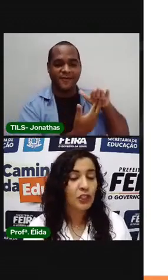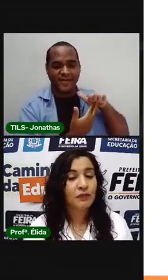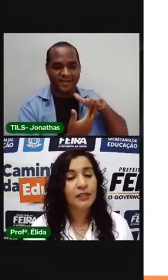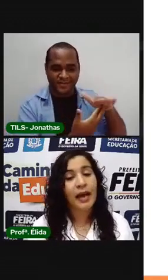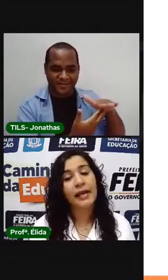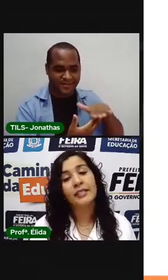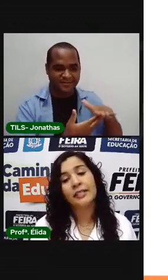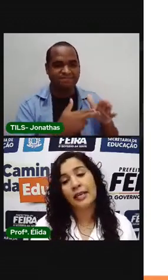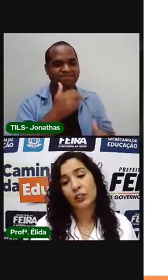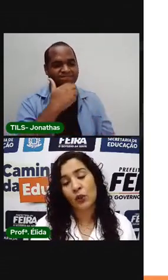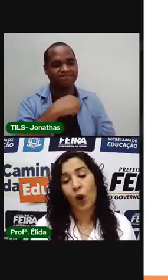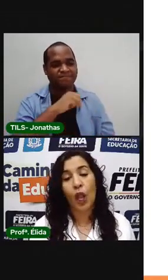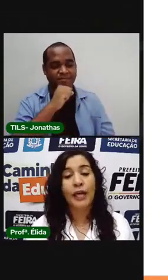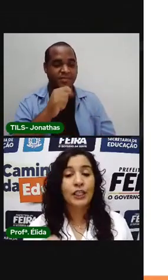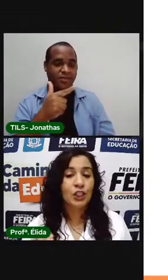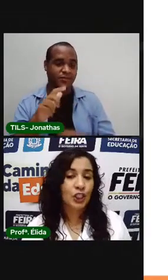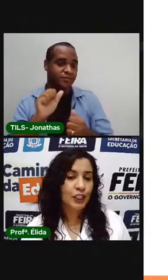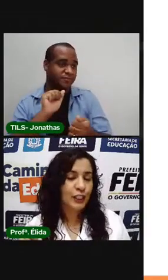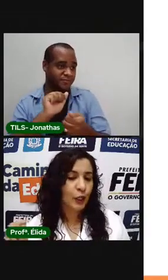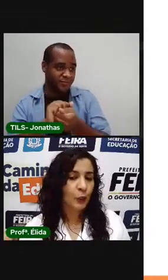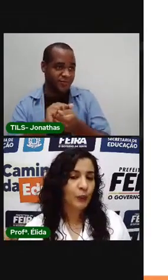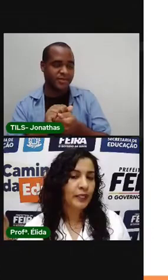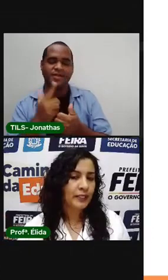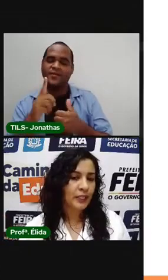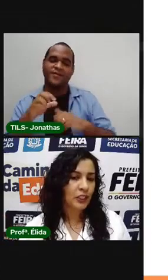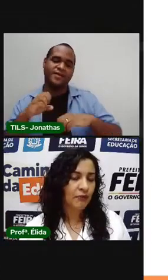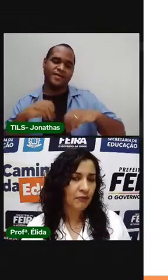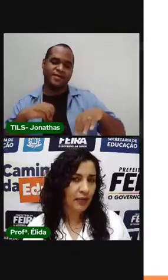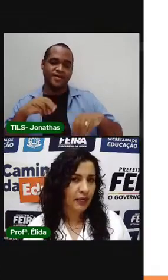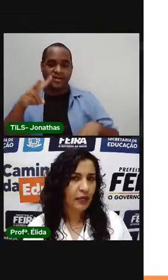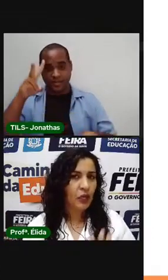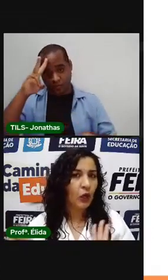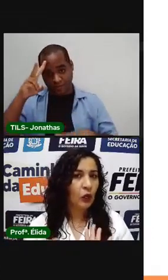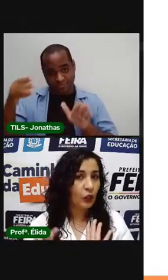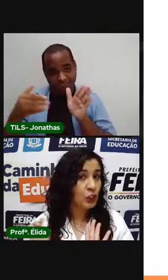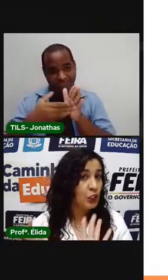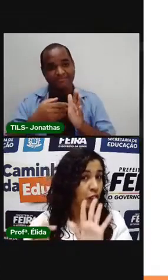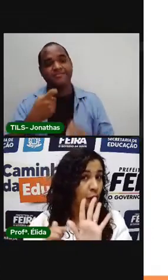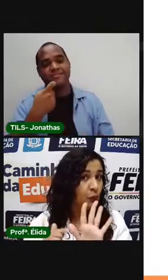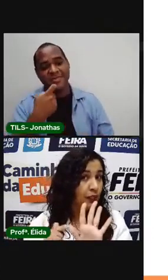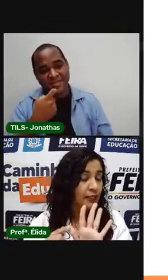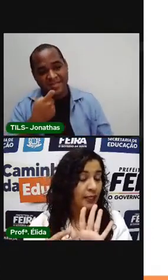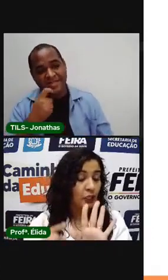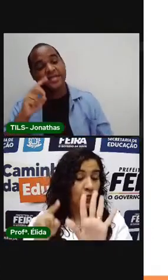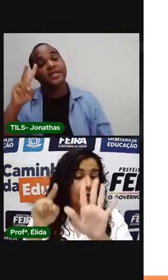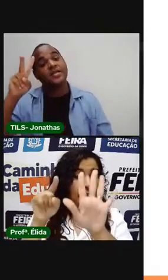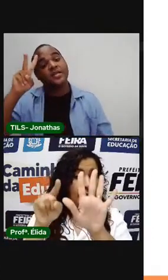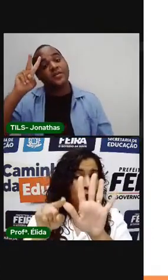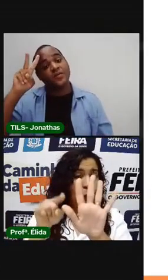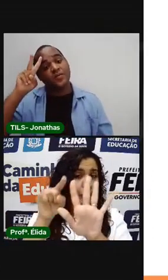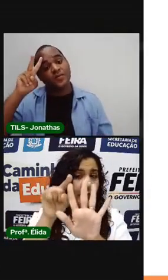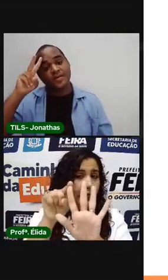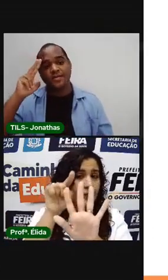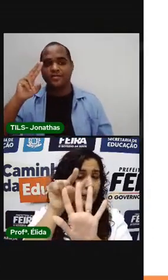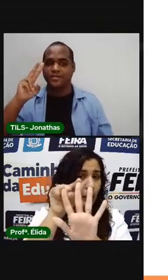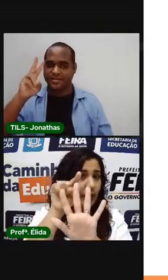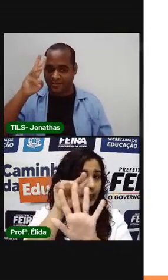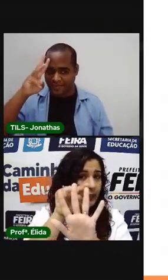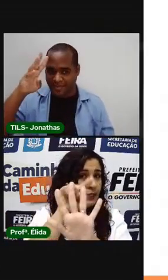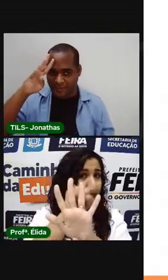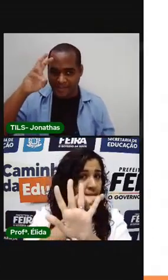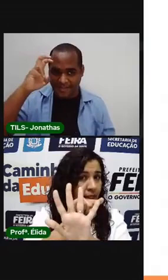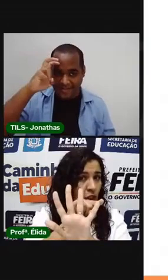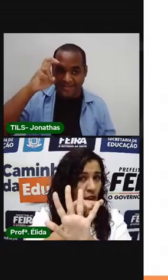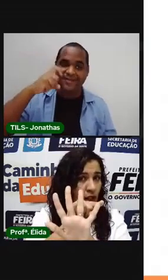Faço atividades da escola de segunda a sexta-feira. Ó. De segunda a sexta. Segunda, terça,